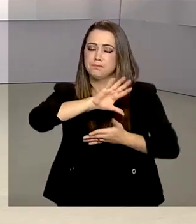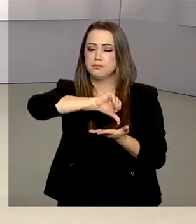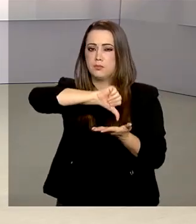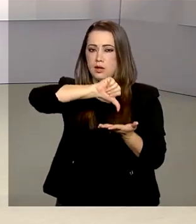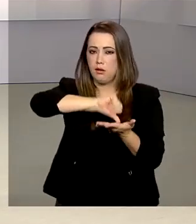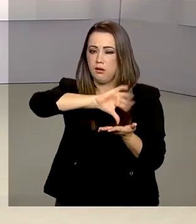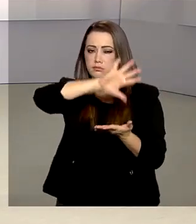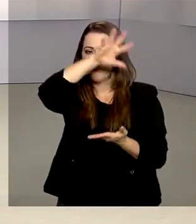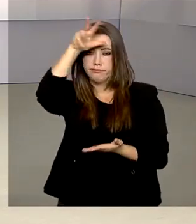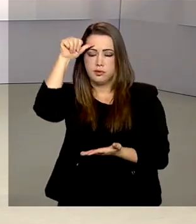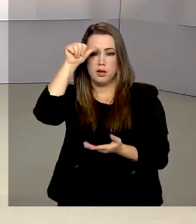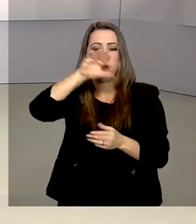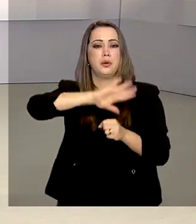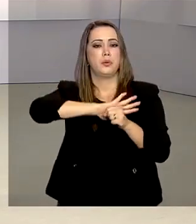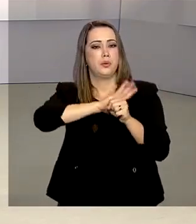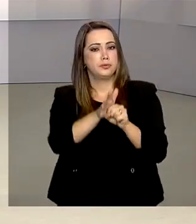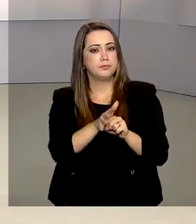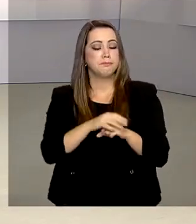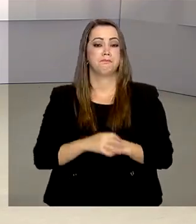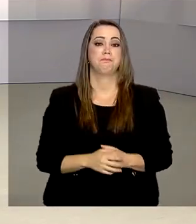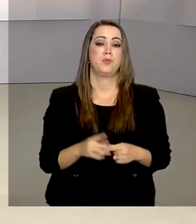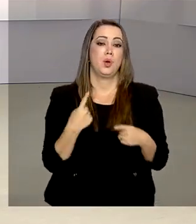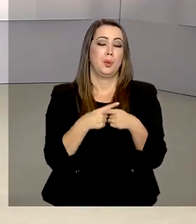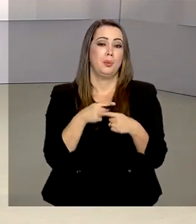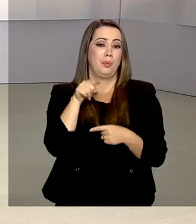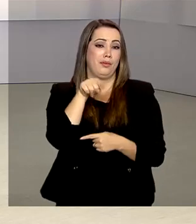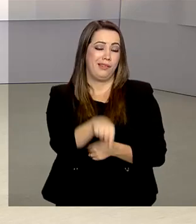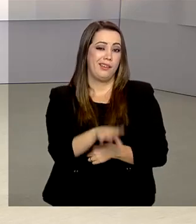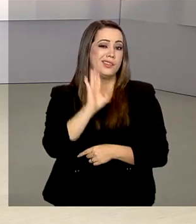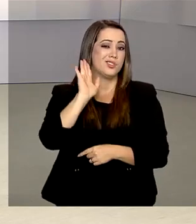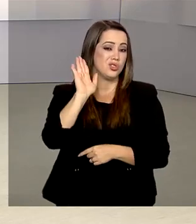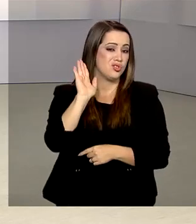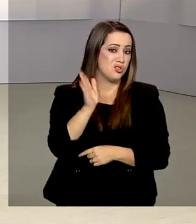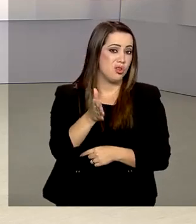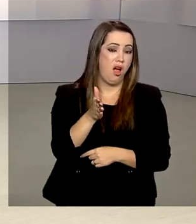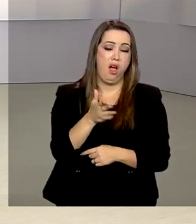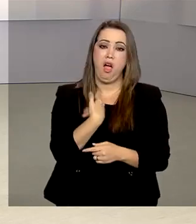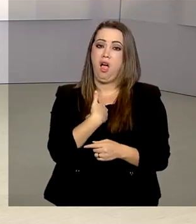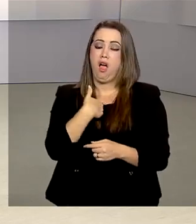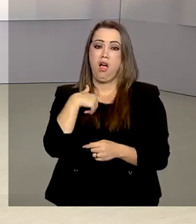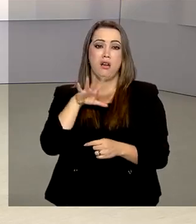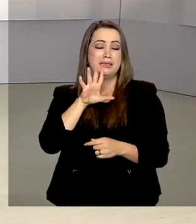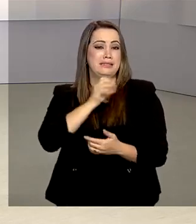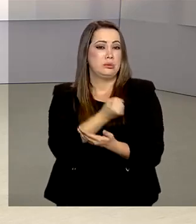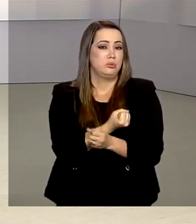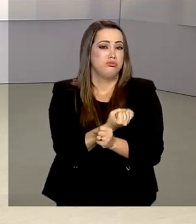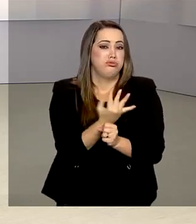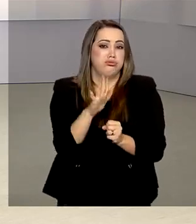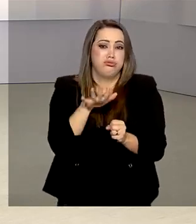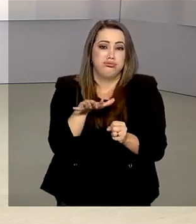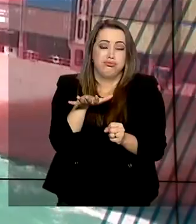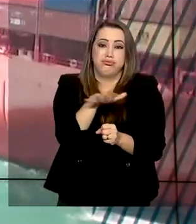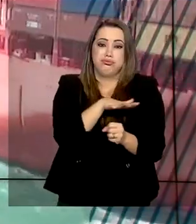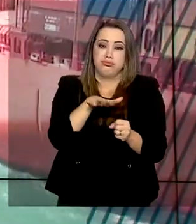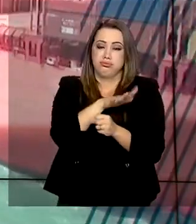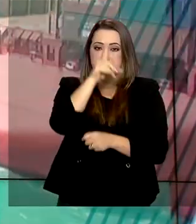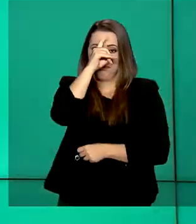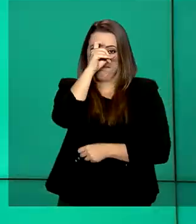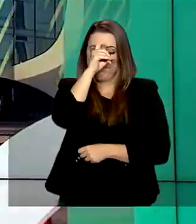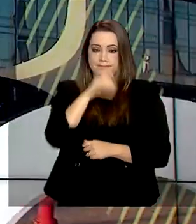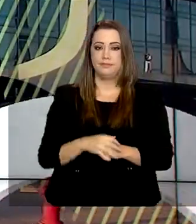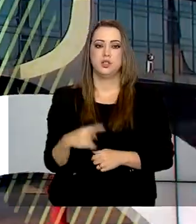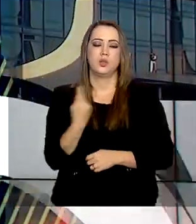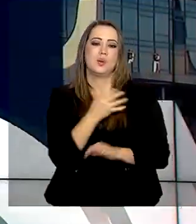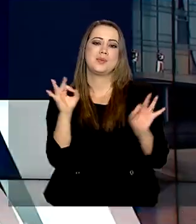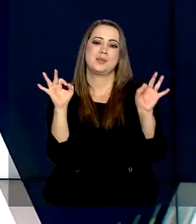A medida foi tomada, segundo o Ministério, porque Manaus está com capacidade de atendimento hospitalar próximo ao limite. O